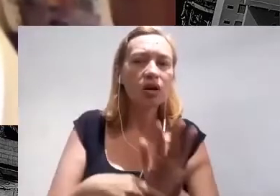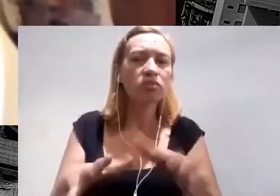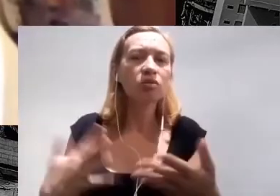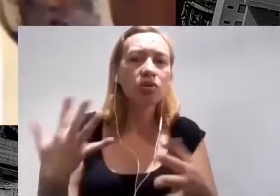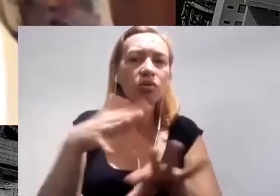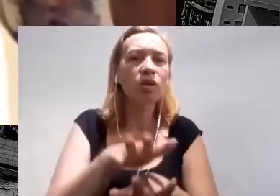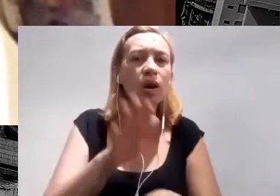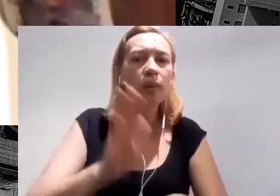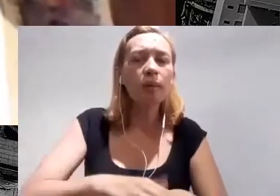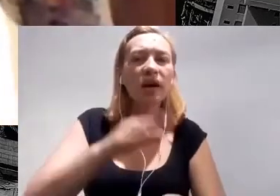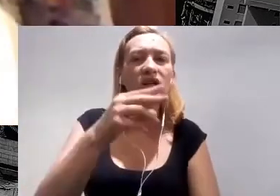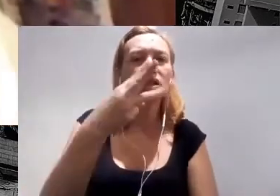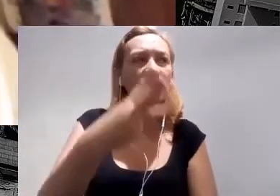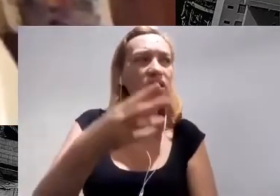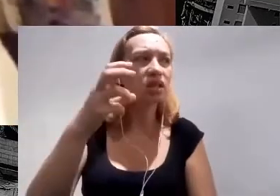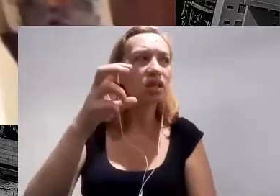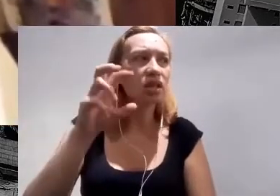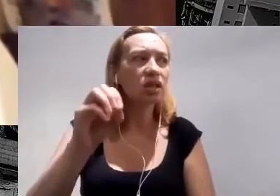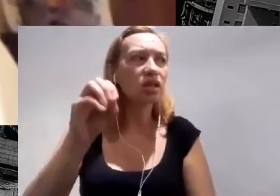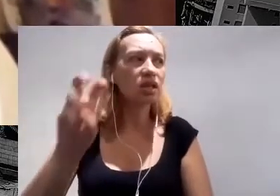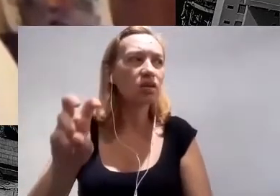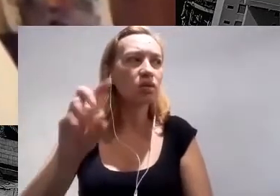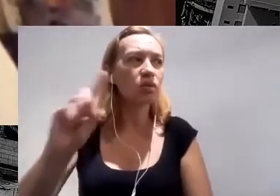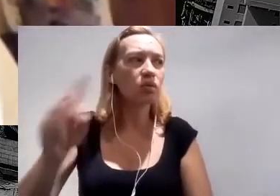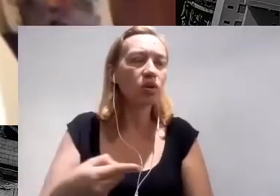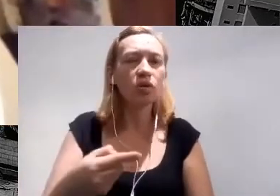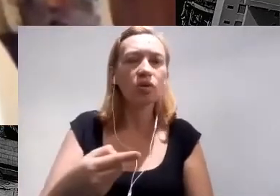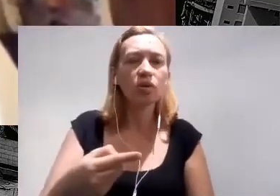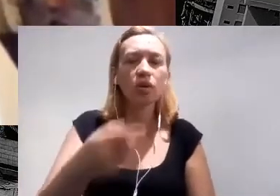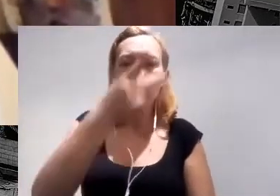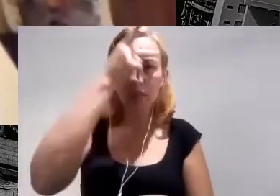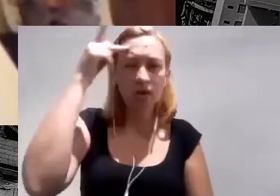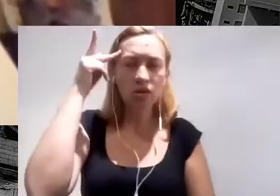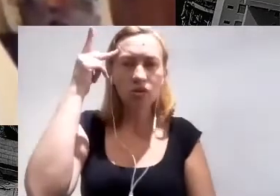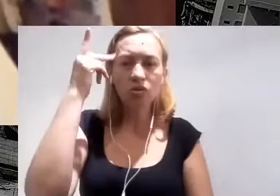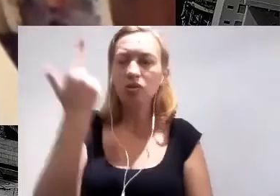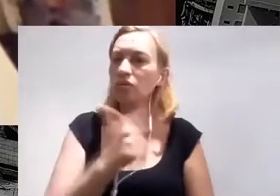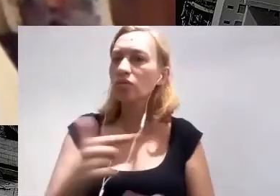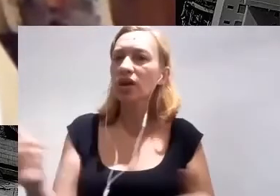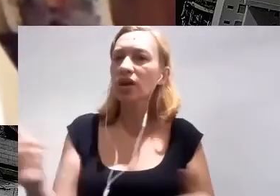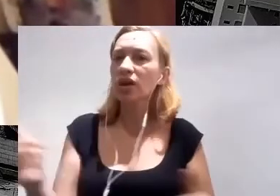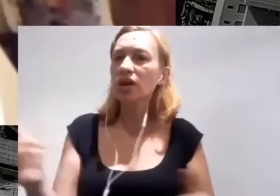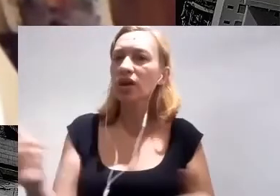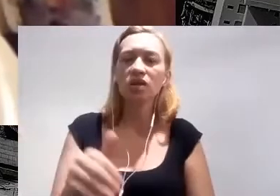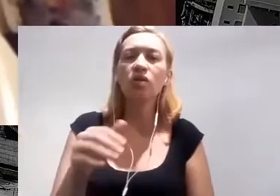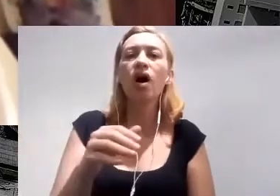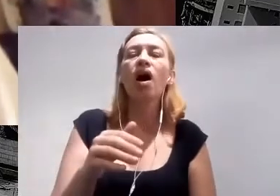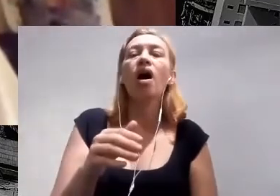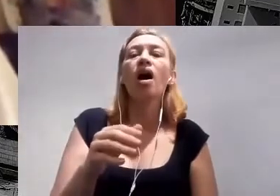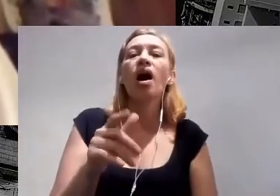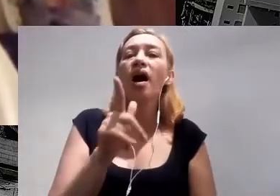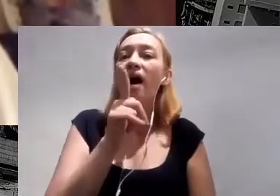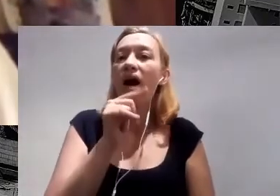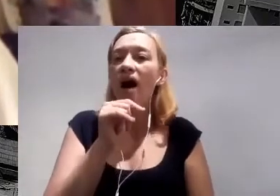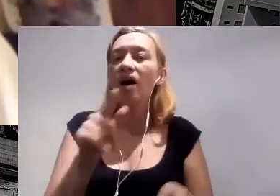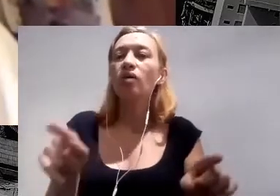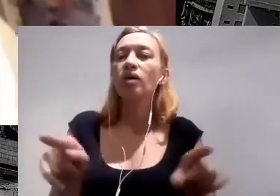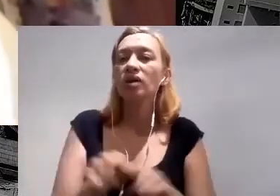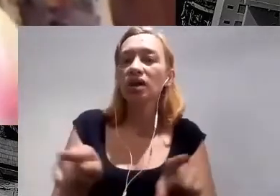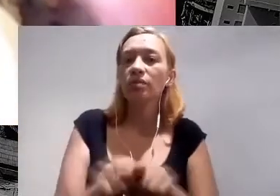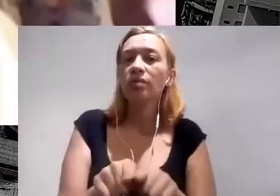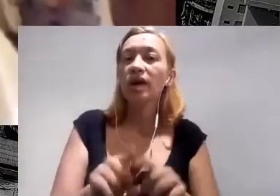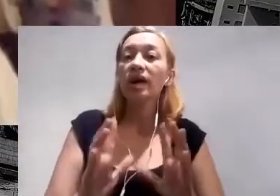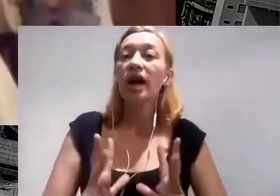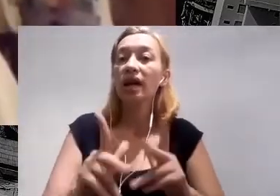de pessoas hoje no Brasil que não têm acesso à água. Metade da população brasileira que não tem acesso à coleta, ao tratamento de esgoto.